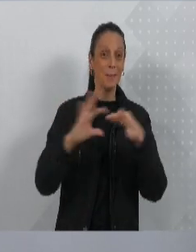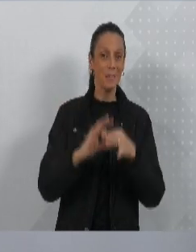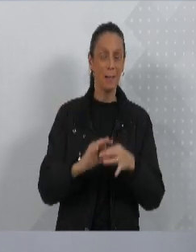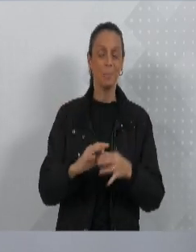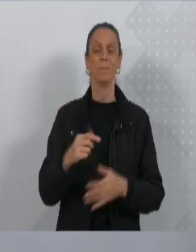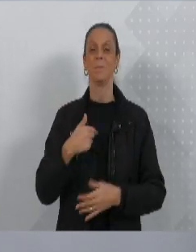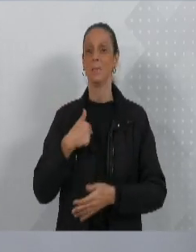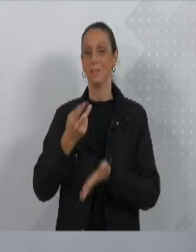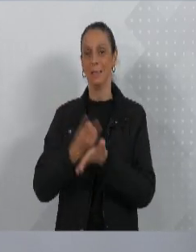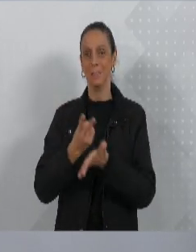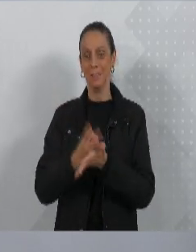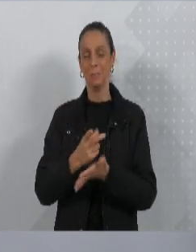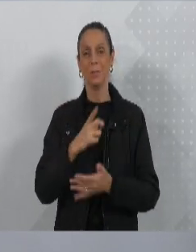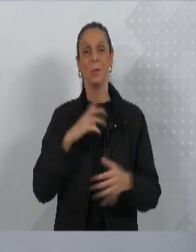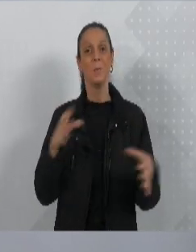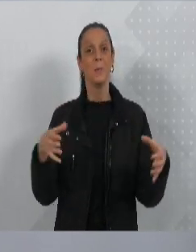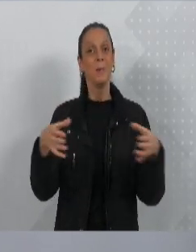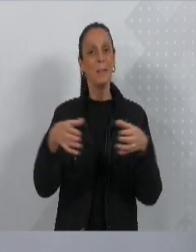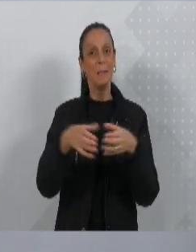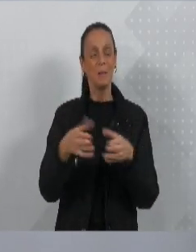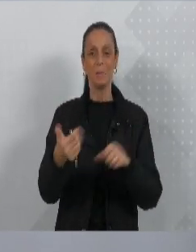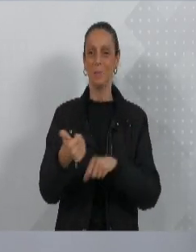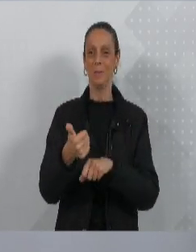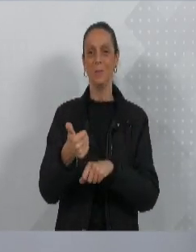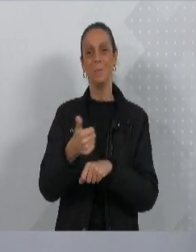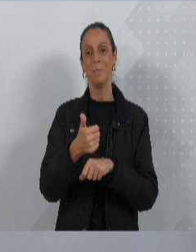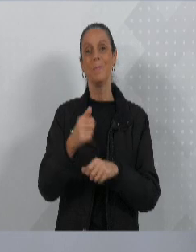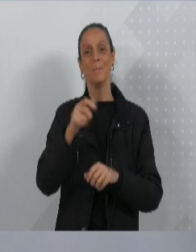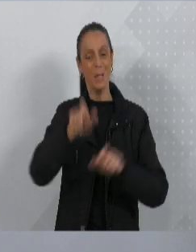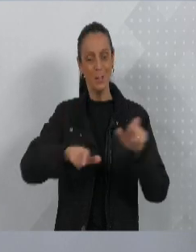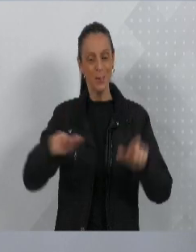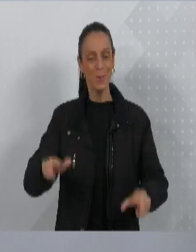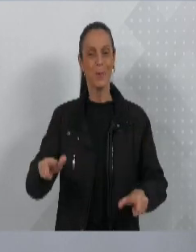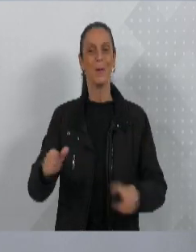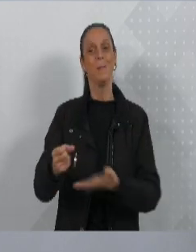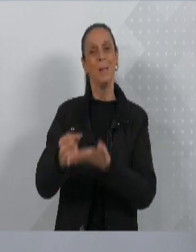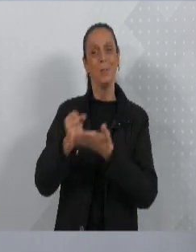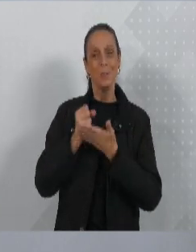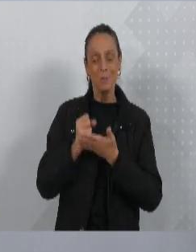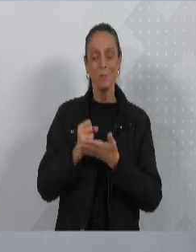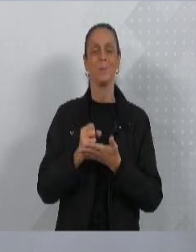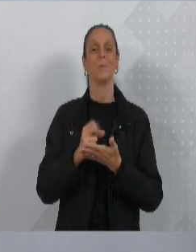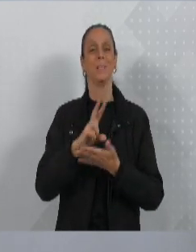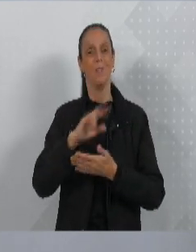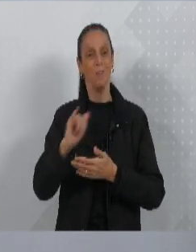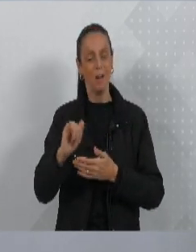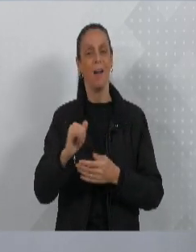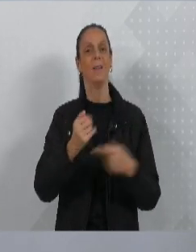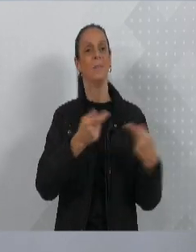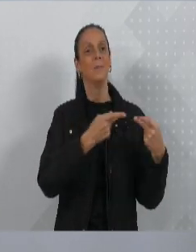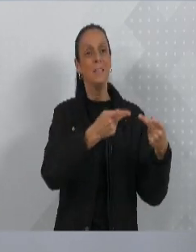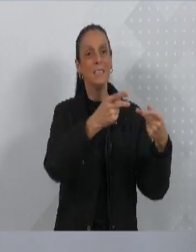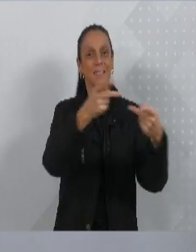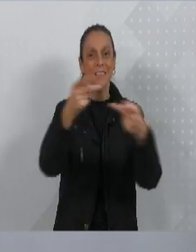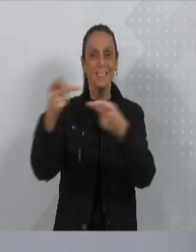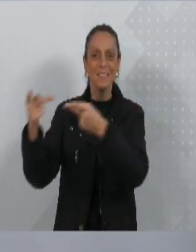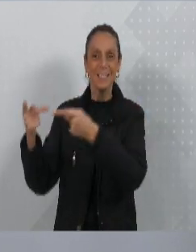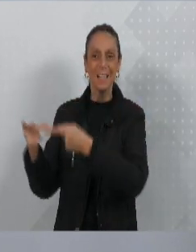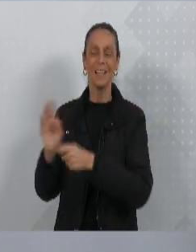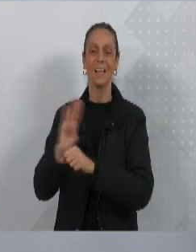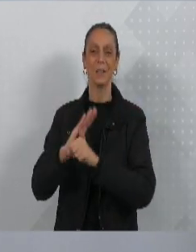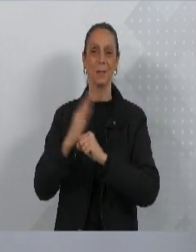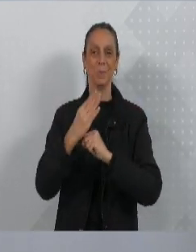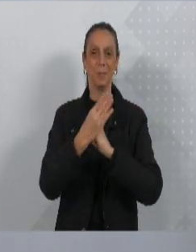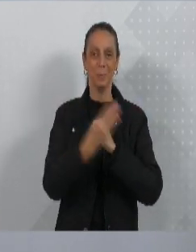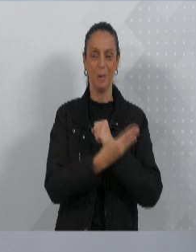sempre uma equipe que a gente se distribui com essas demandas pelos bairros da cidade. No passado, a gente já tentou um projeto que era o